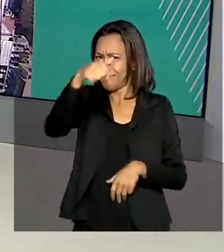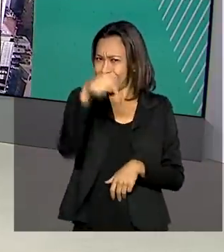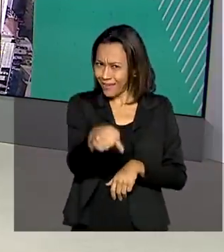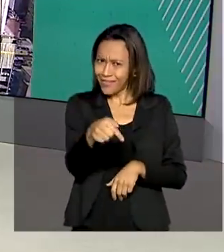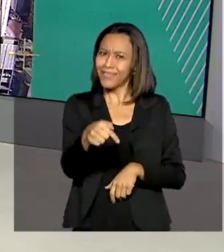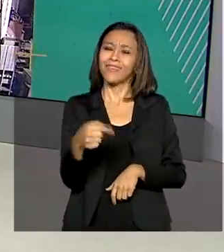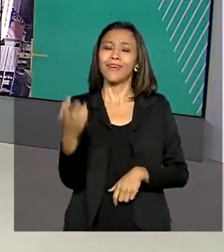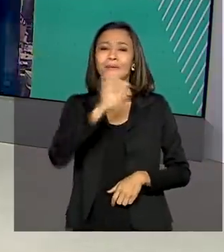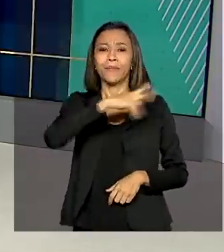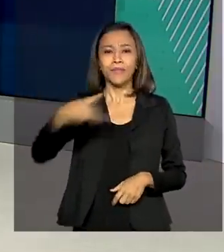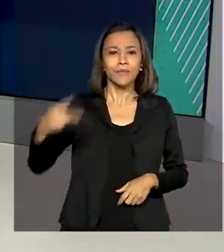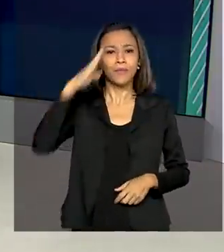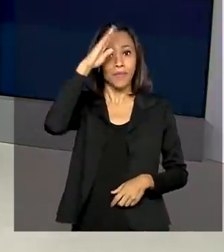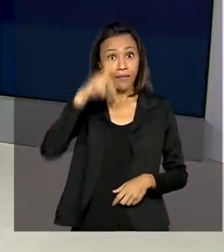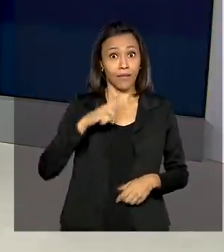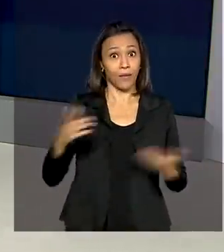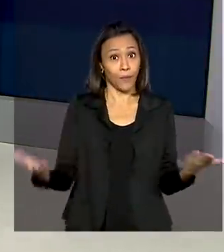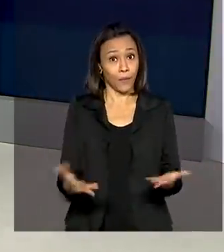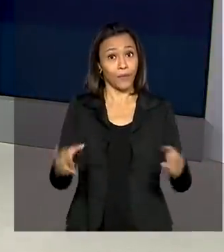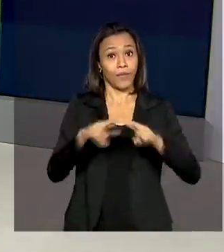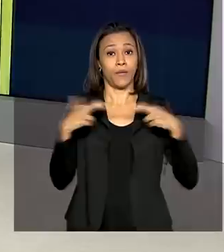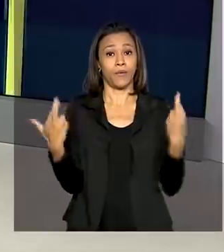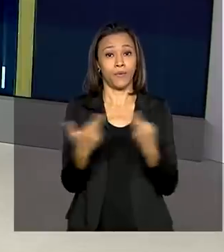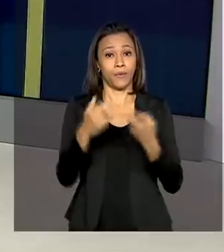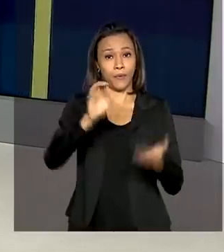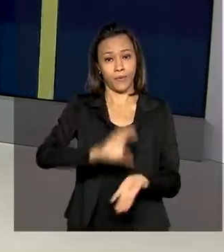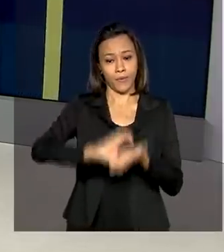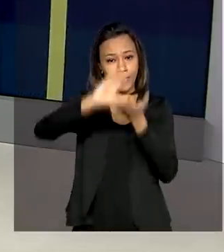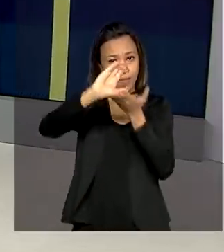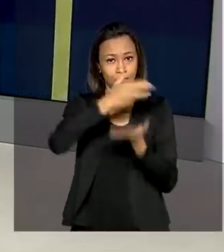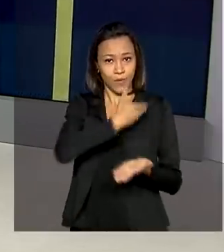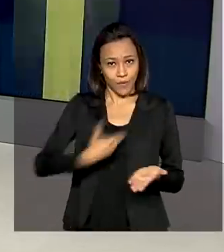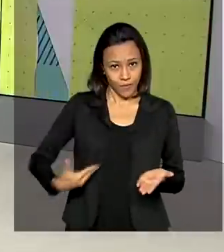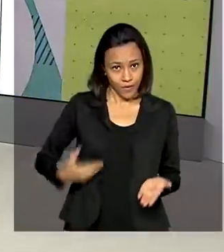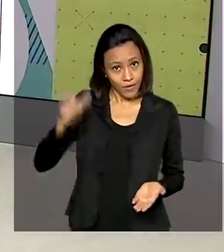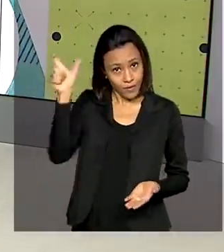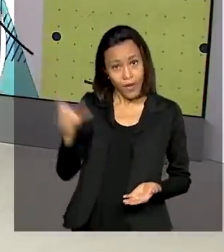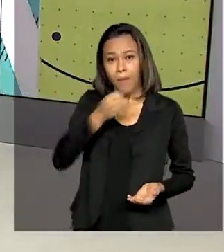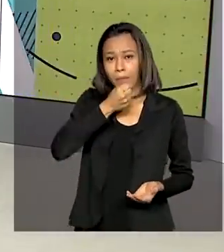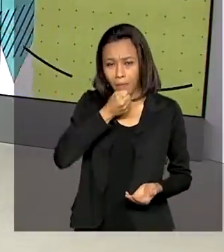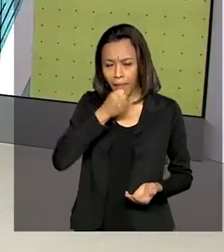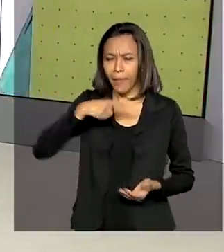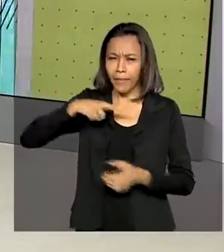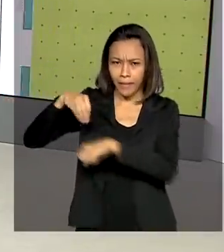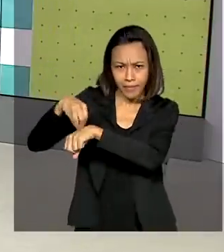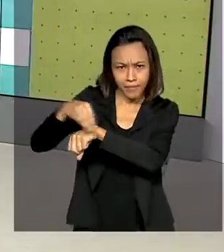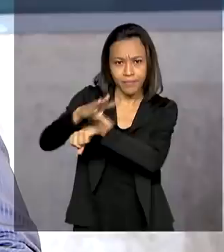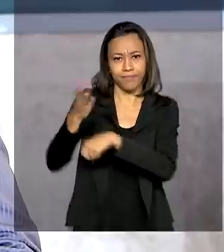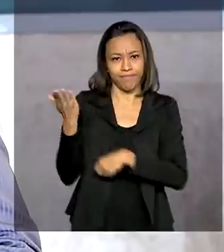Bolsonaro tem hoje reunião com o Conselho de Governo. O repórter Glauco de Queiroz tem as informações.